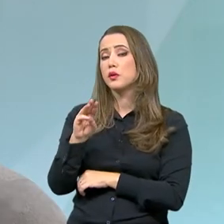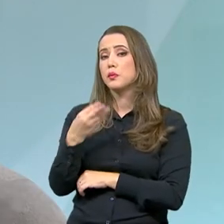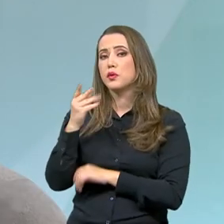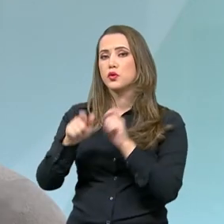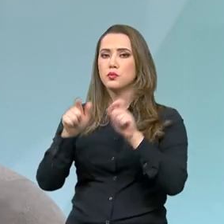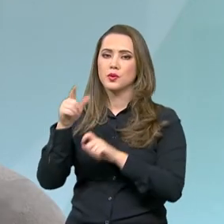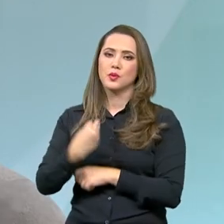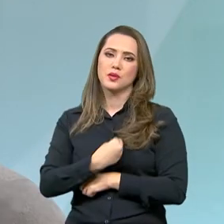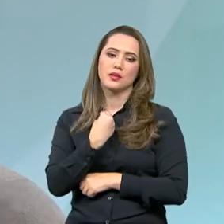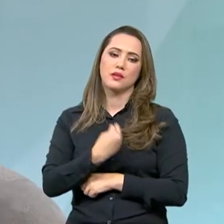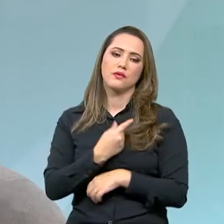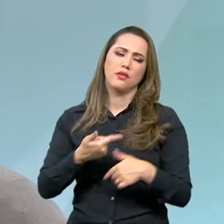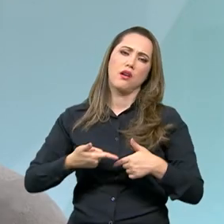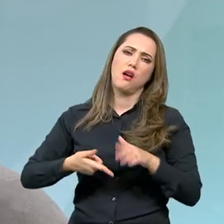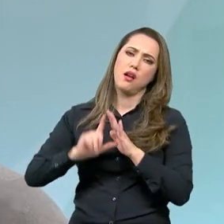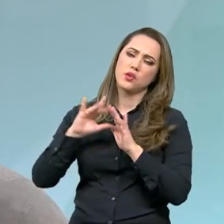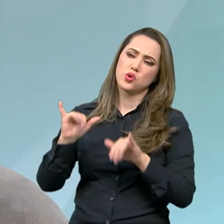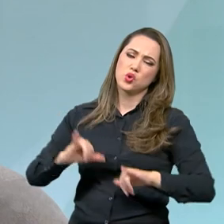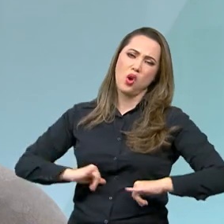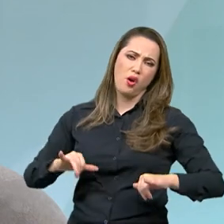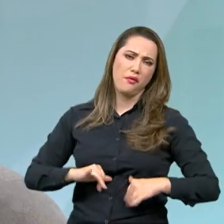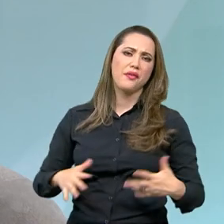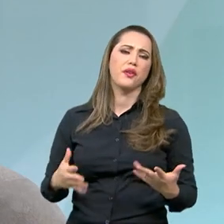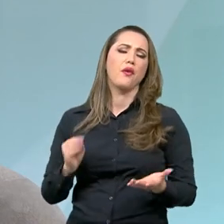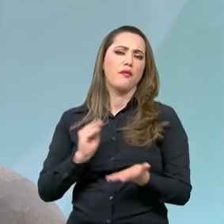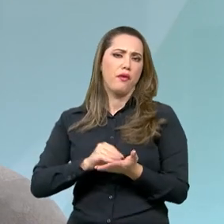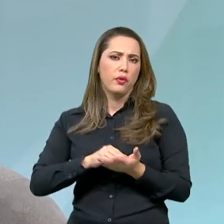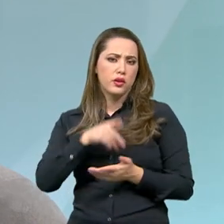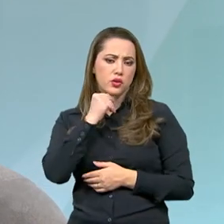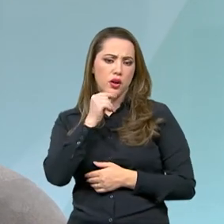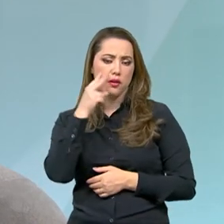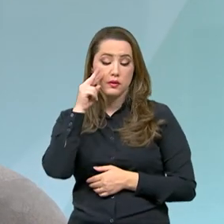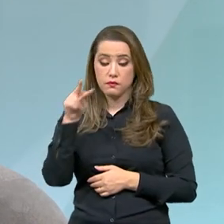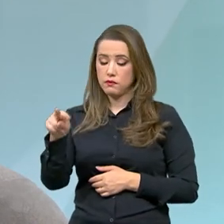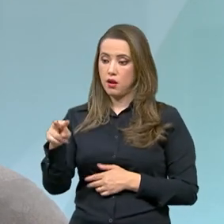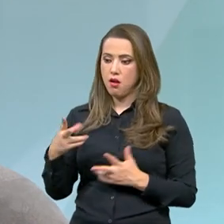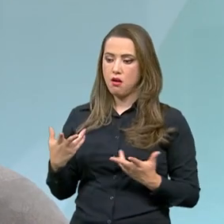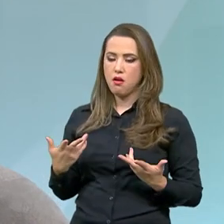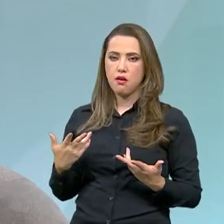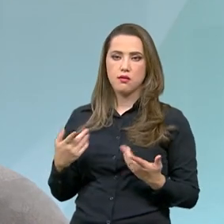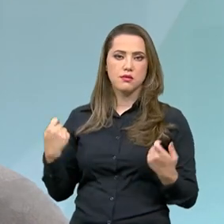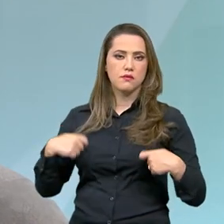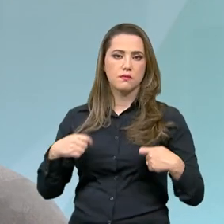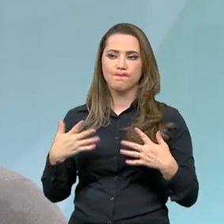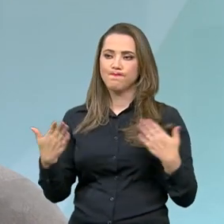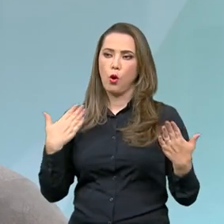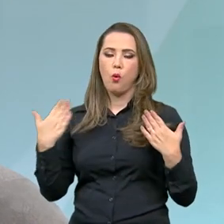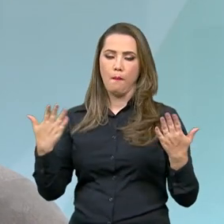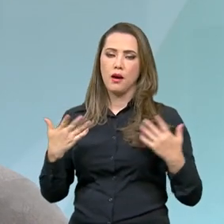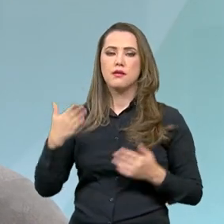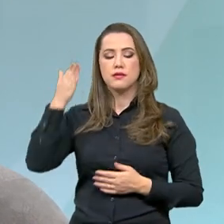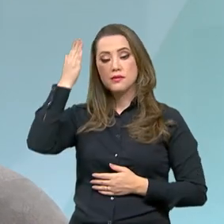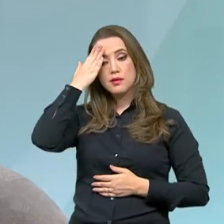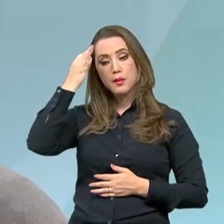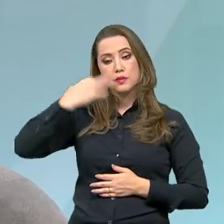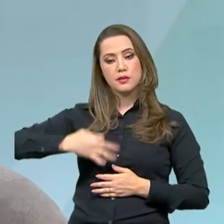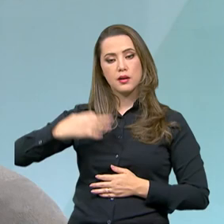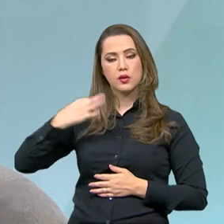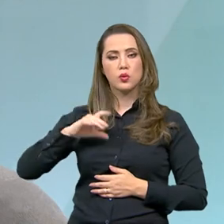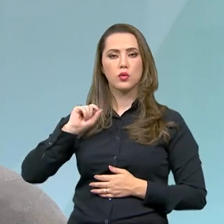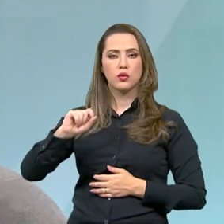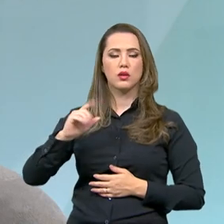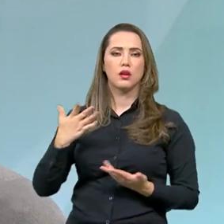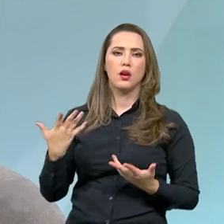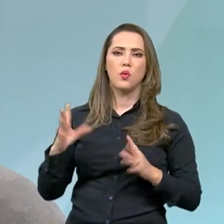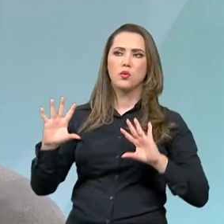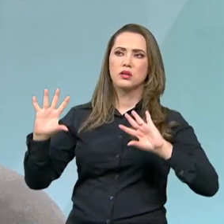viveu numa castigada. Acho que só quem vai lá, quem anda por lá, para ter um pouco da dimensão do que é uma